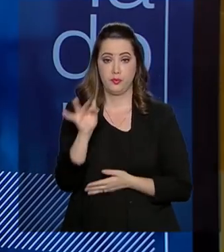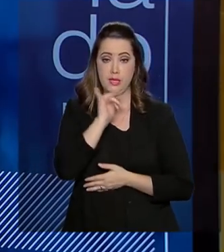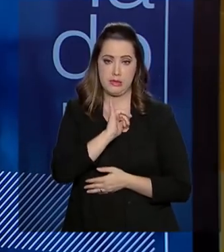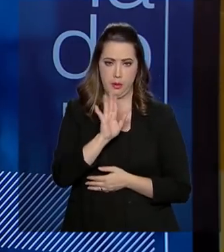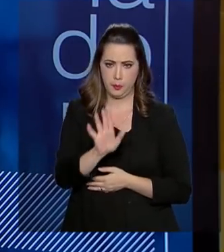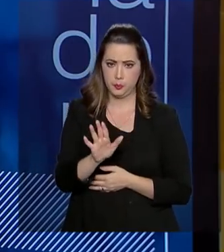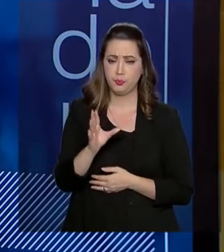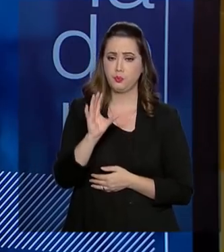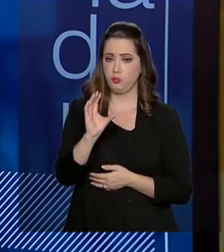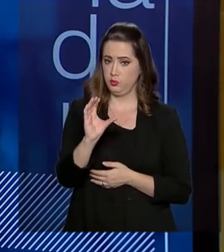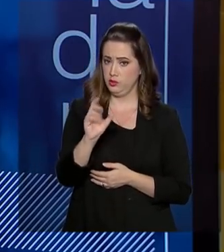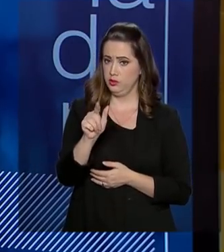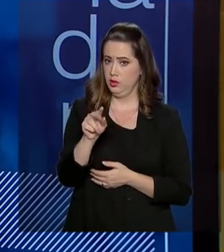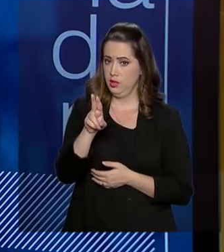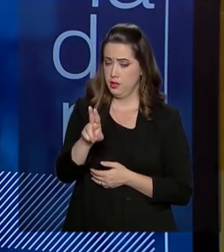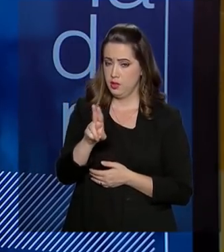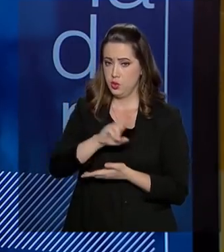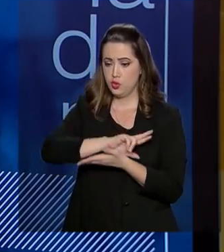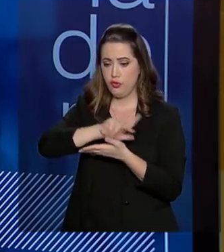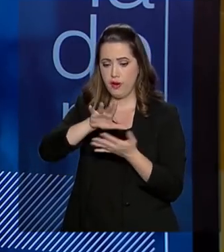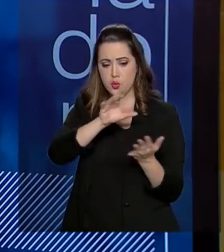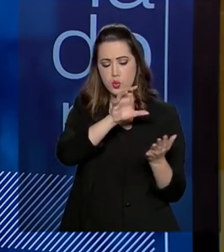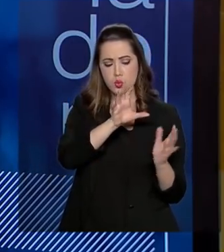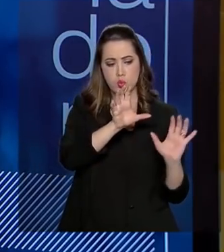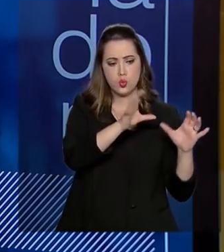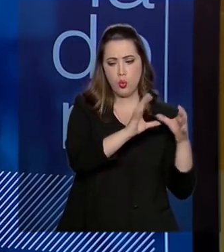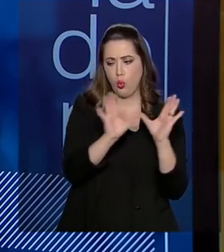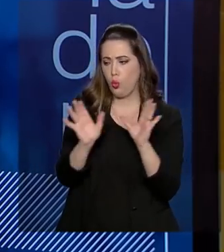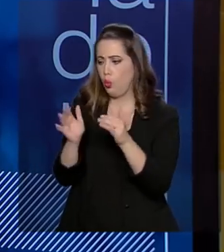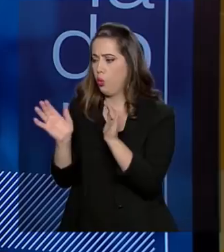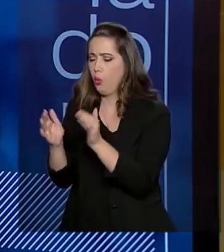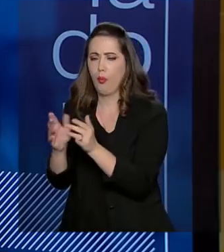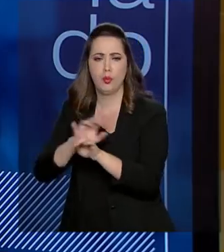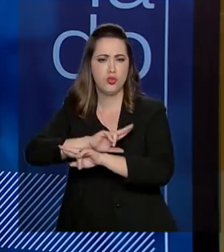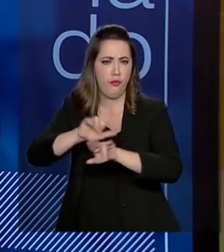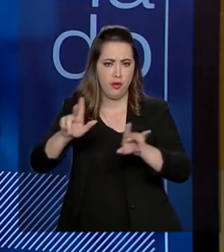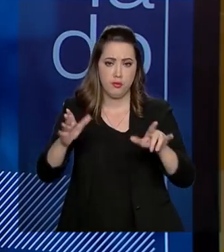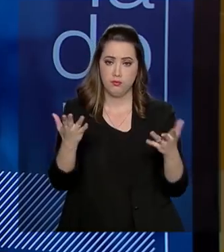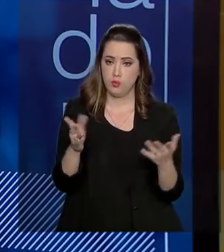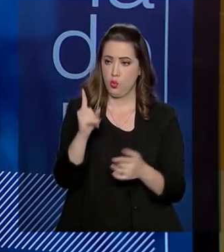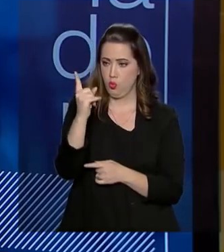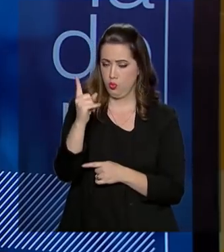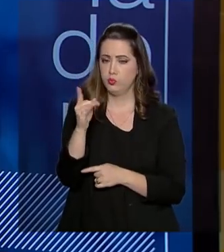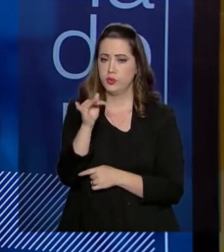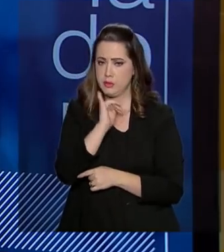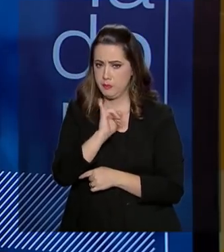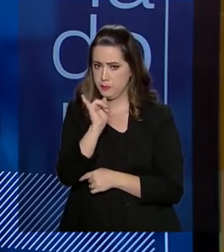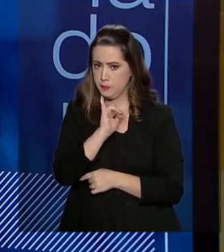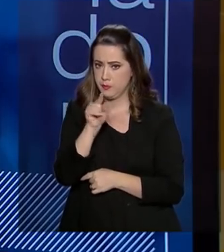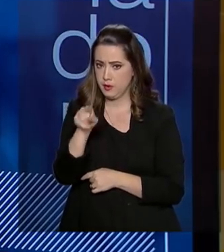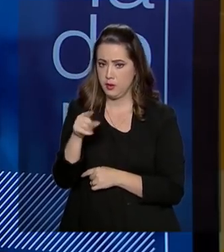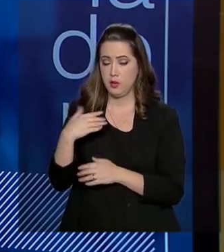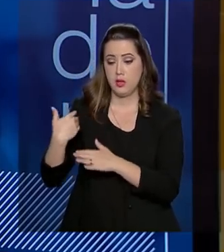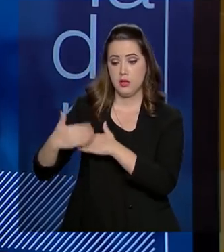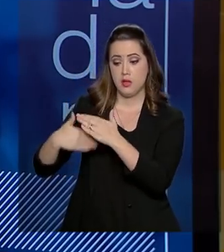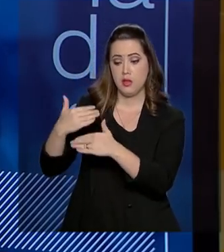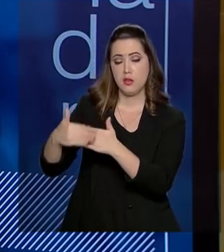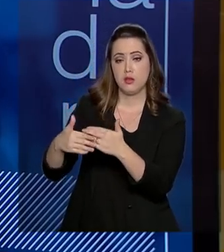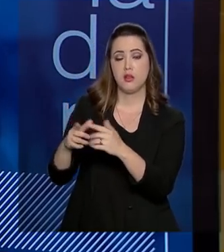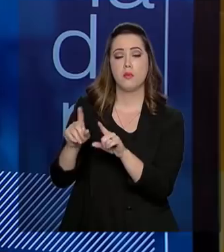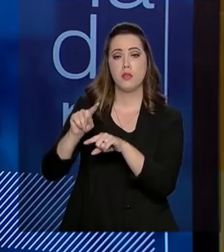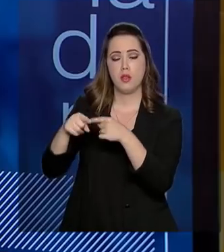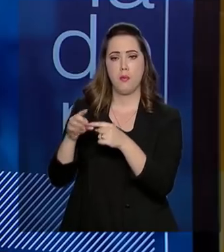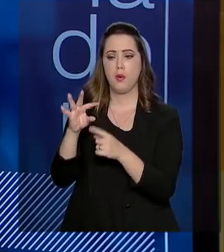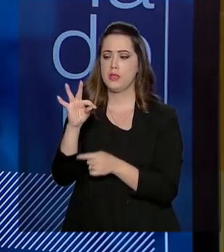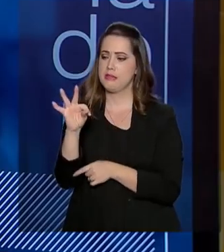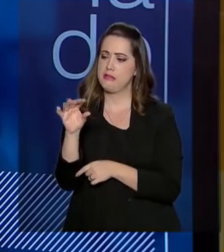atua por tecnologia em diversas áreas. Eu vou citar uma aqui, trabalho que nós iniciamos no desenvolvimento, depois fizemos uma parceria com o Tribunal